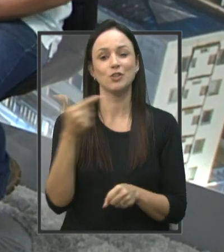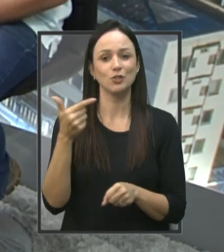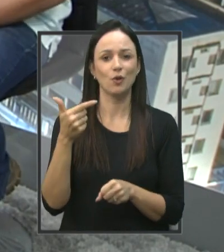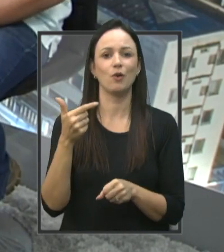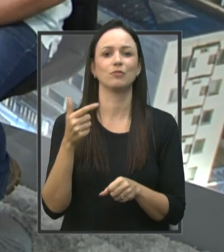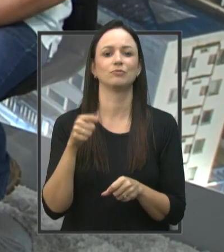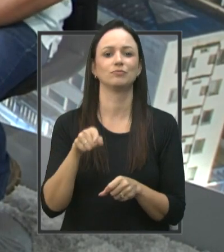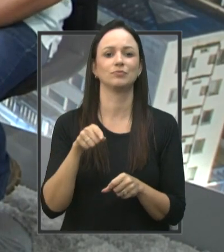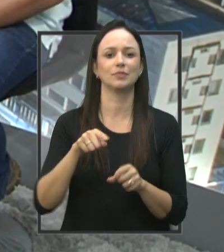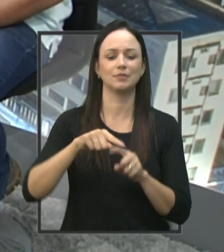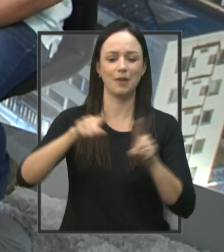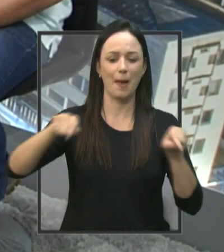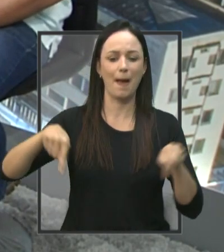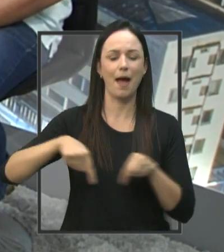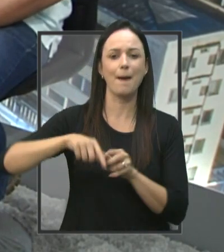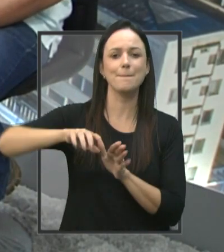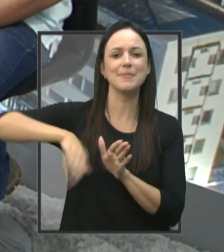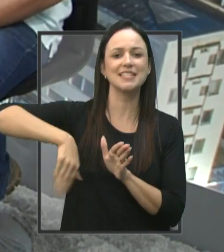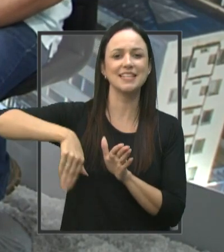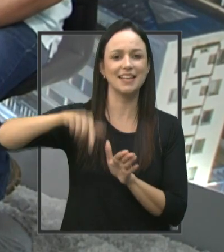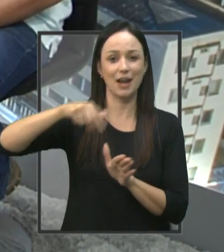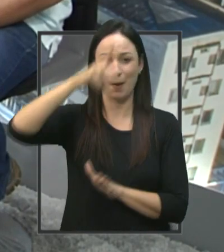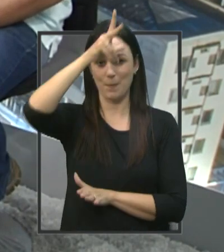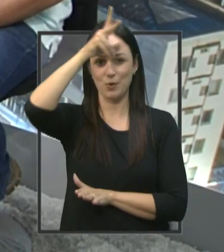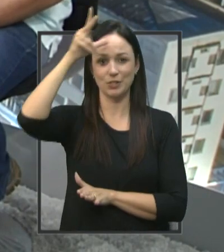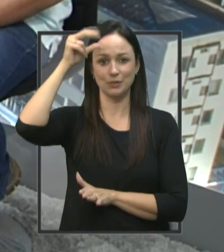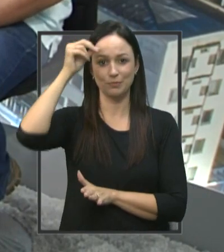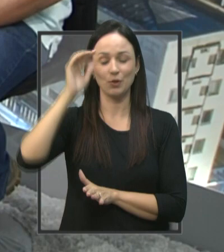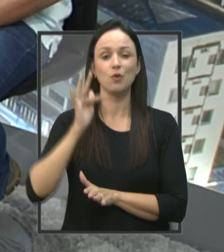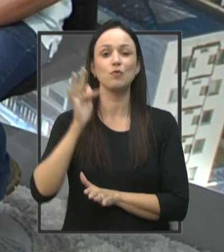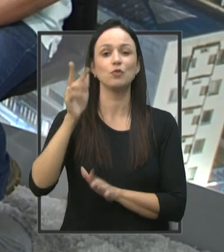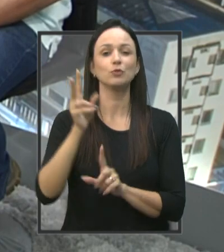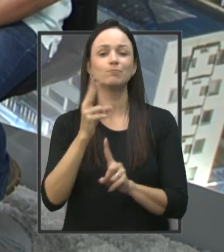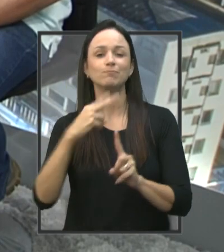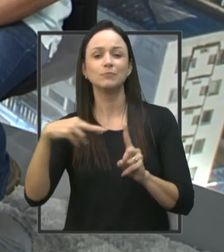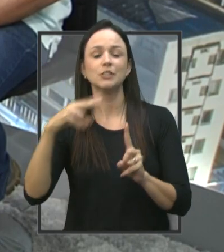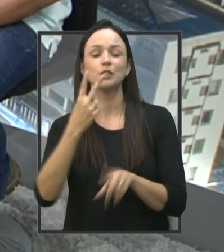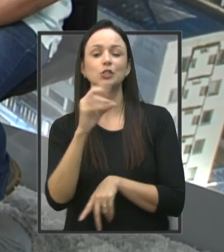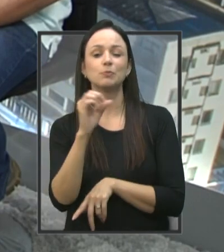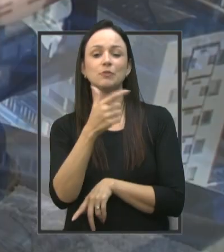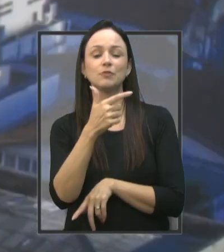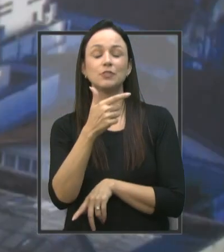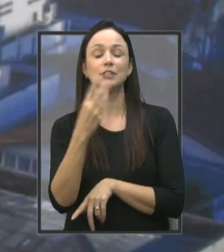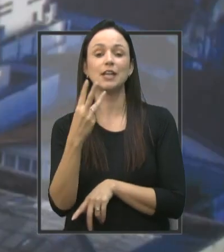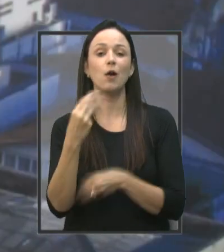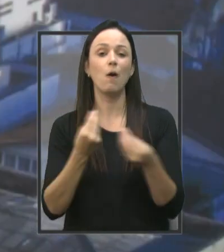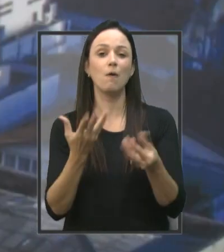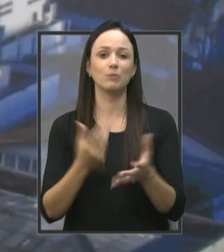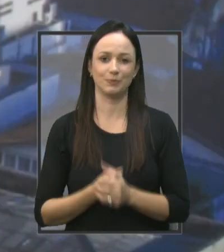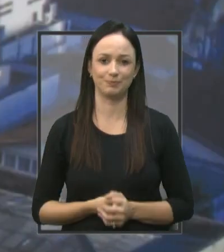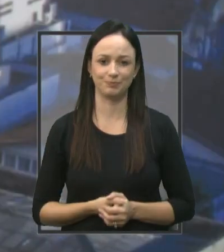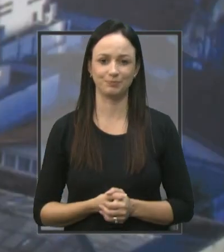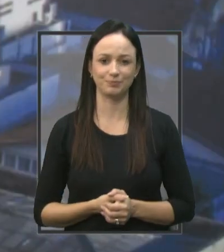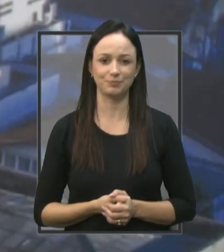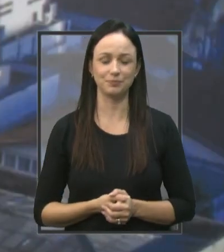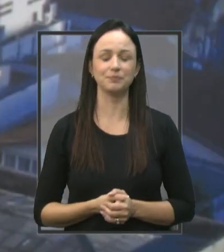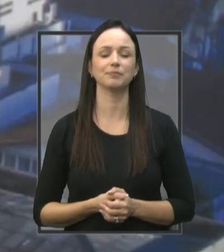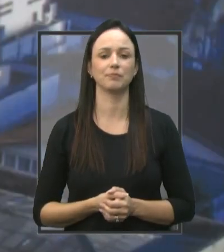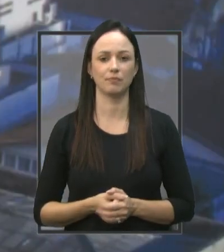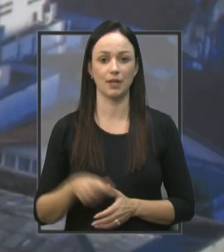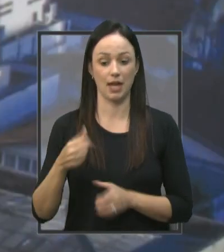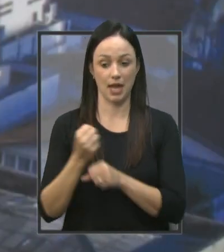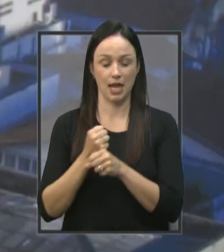que diz respeito à piscina municipal E qual a perspectiva então para 2023 Esse ano, com as verbas que nós